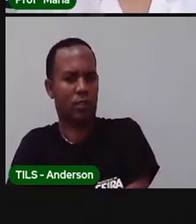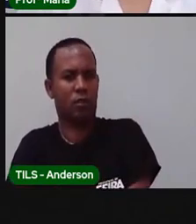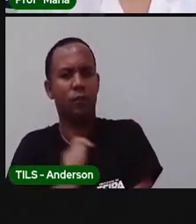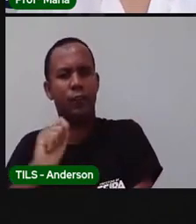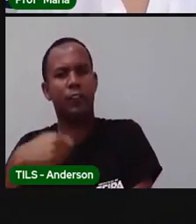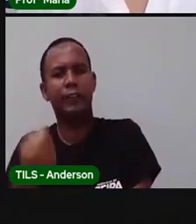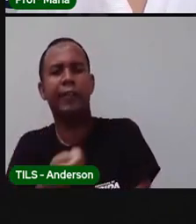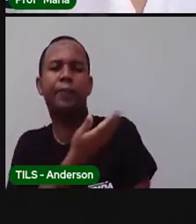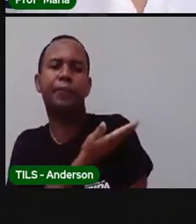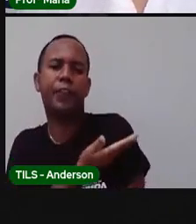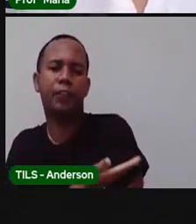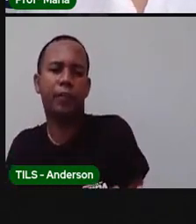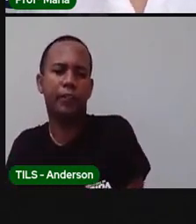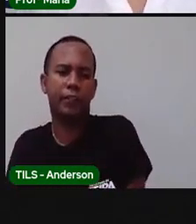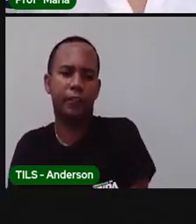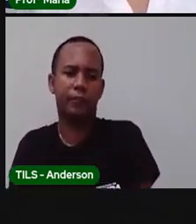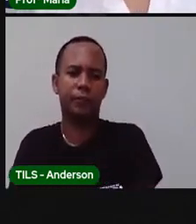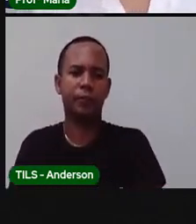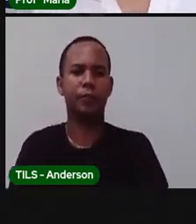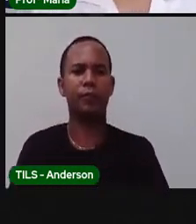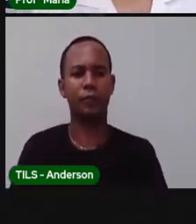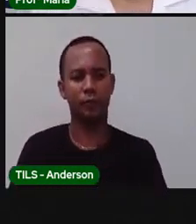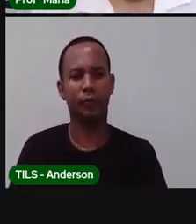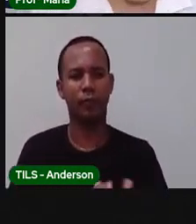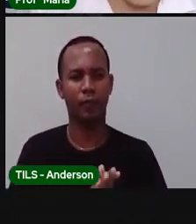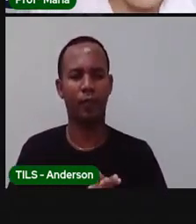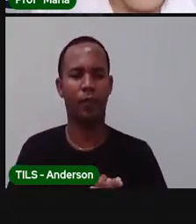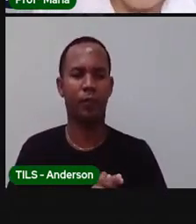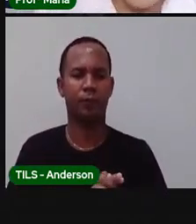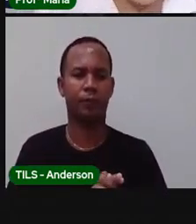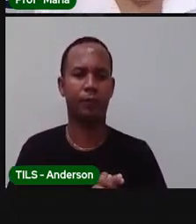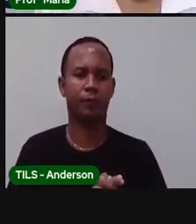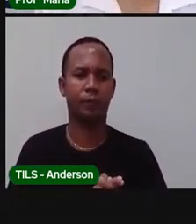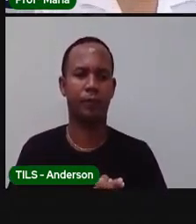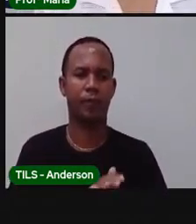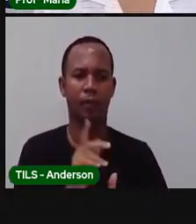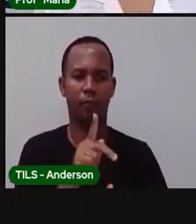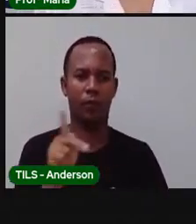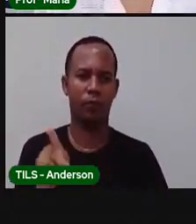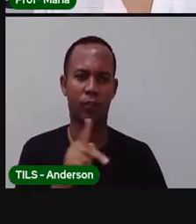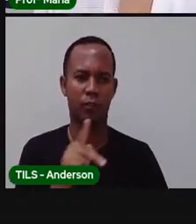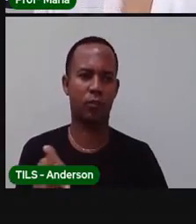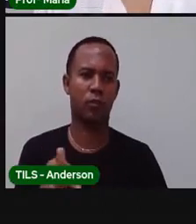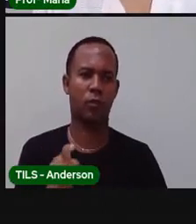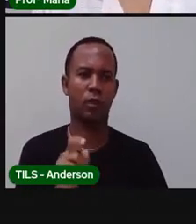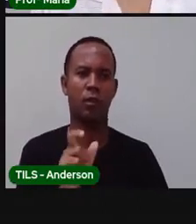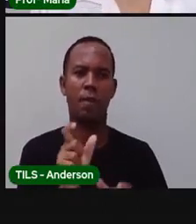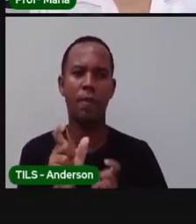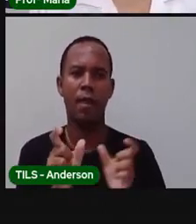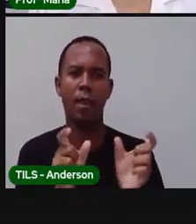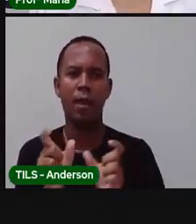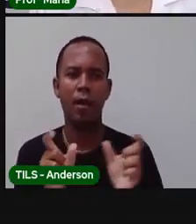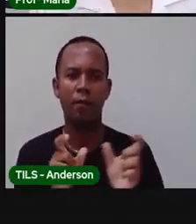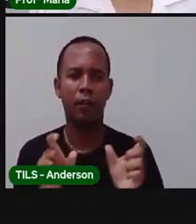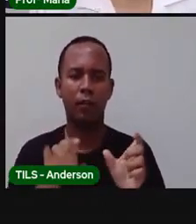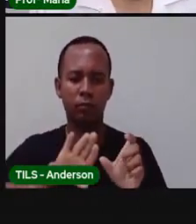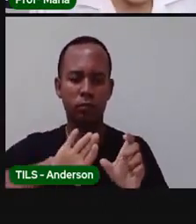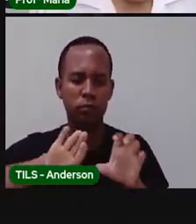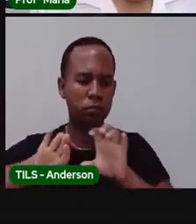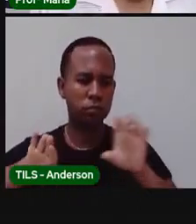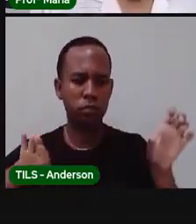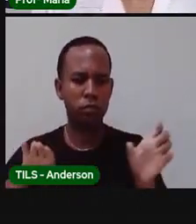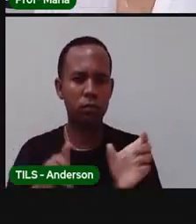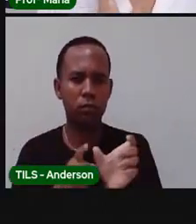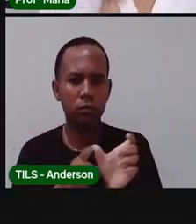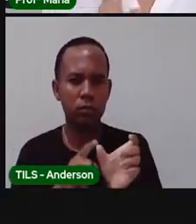Educação. Olha, por que a Pró mexeu a boca devagarzinho, para vocês verem, porque a Pró fez separação de